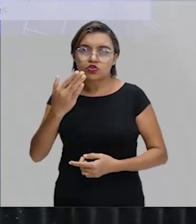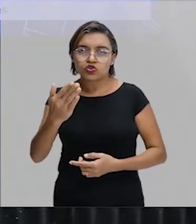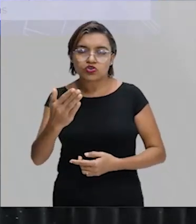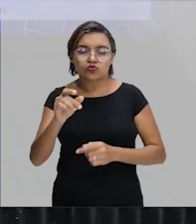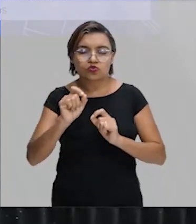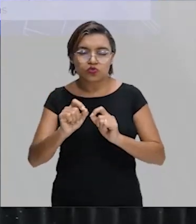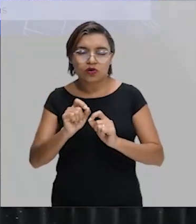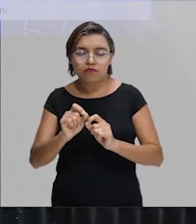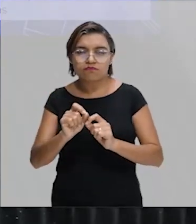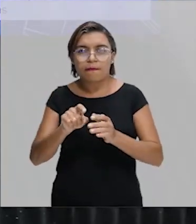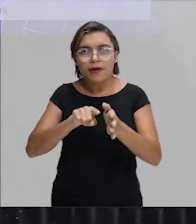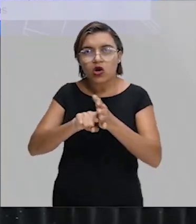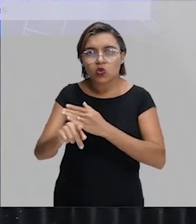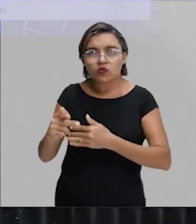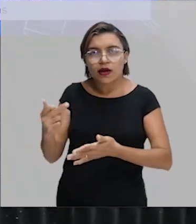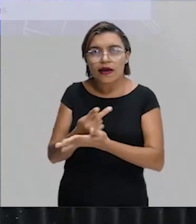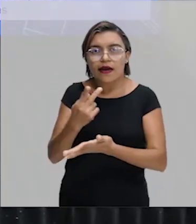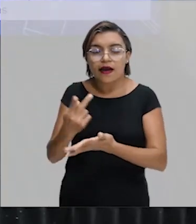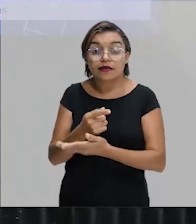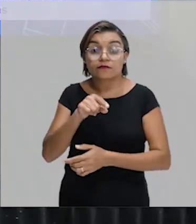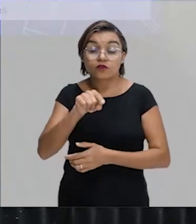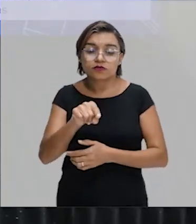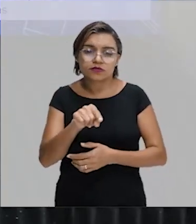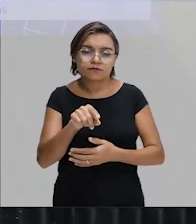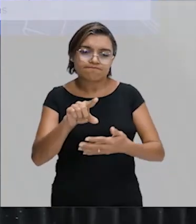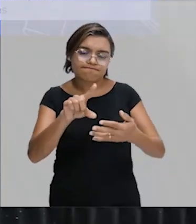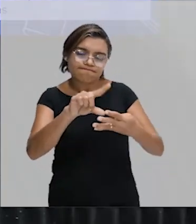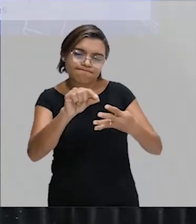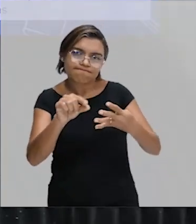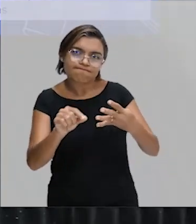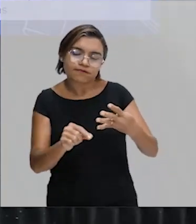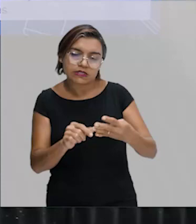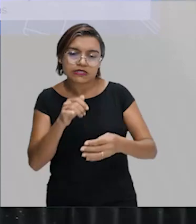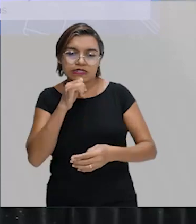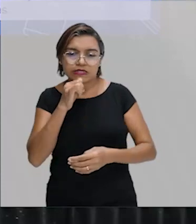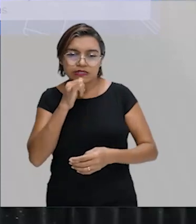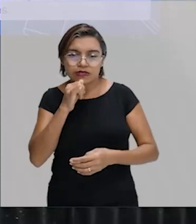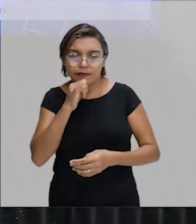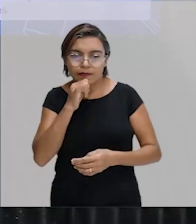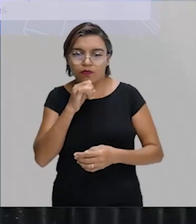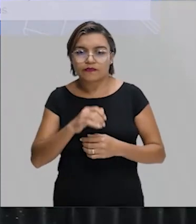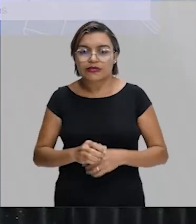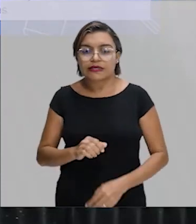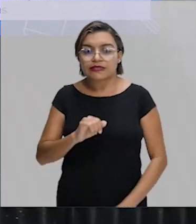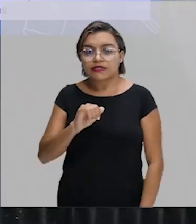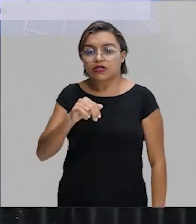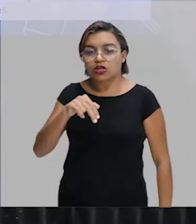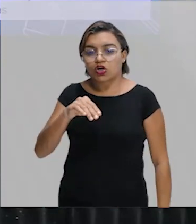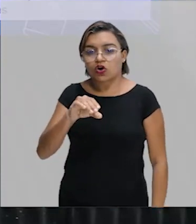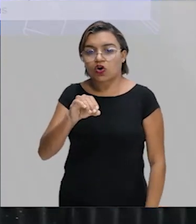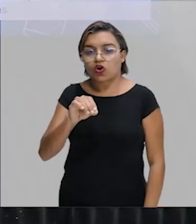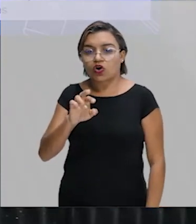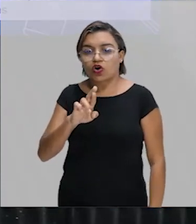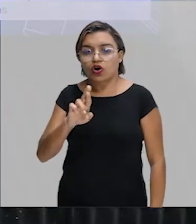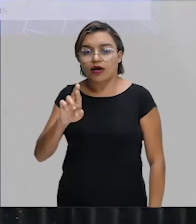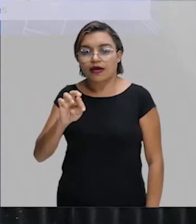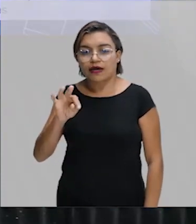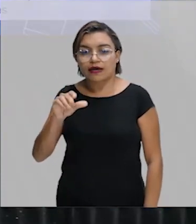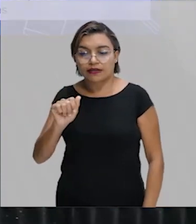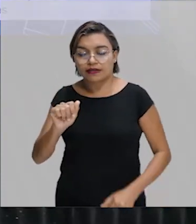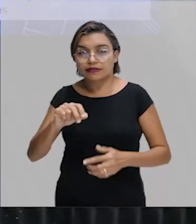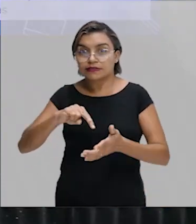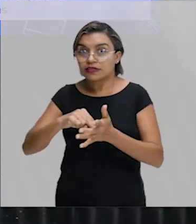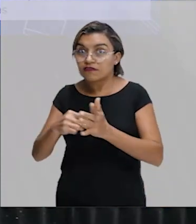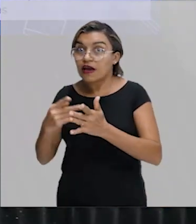não está em destaque, você faz essa marcação. Você grifa este termo. Por que, Marcos? Lembra que uma